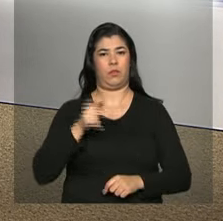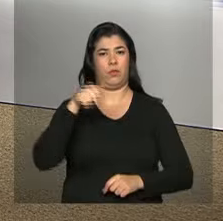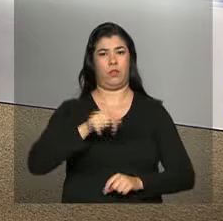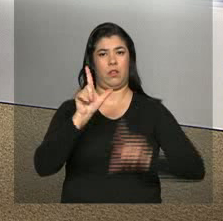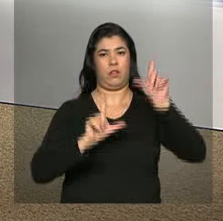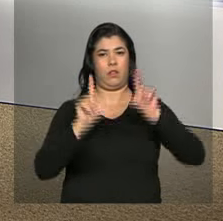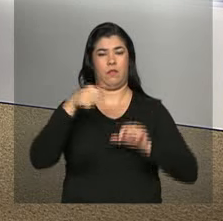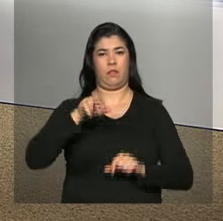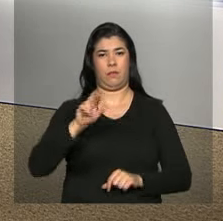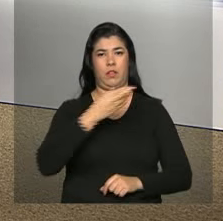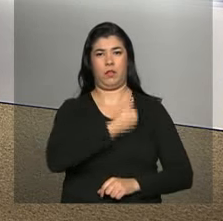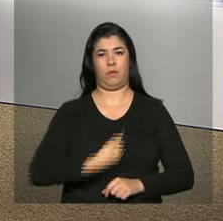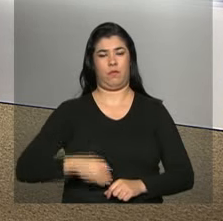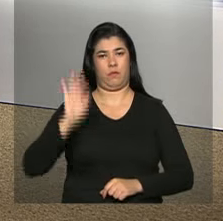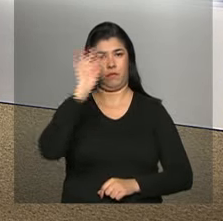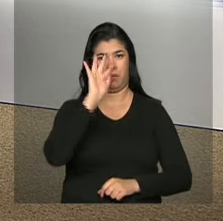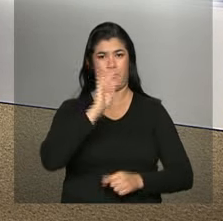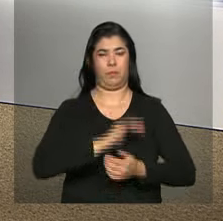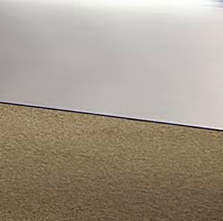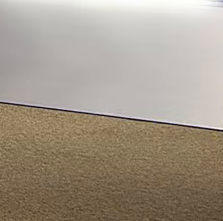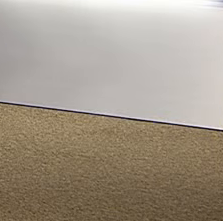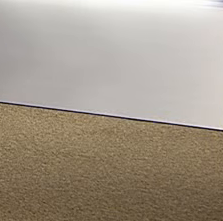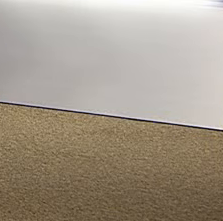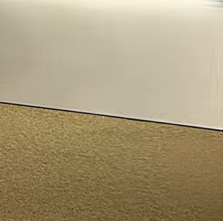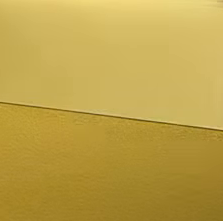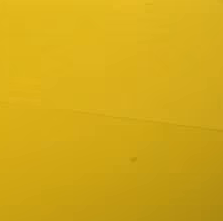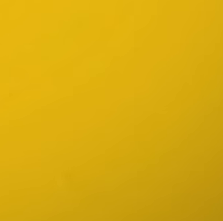com a gente na NBR, a TV do Governo Federal.